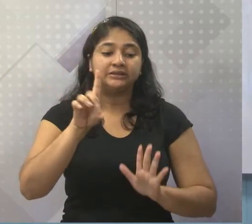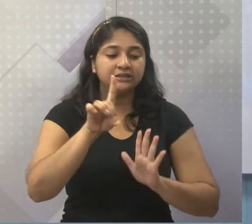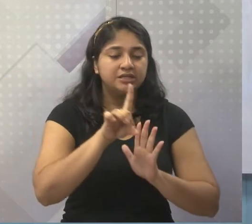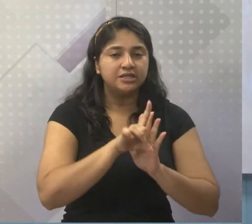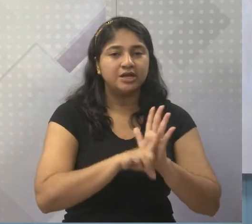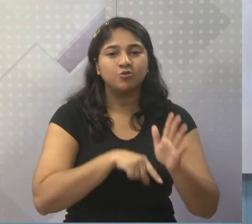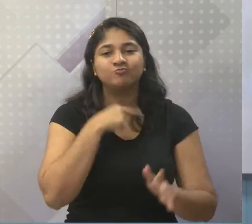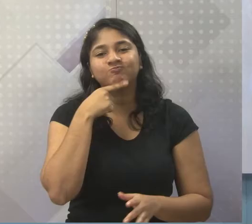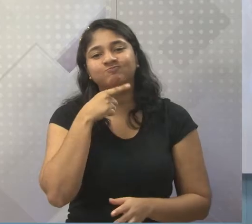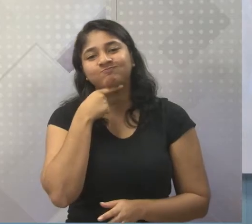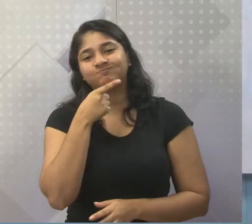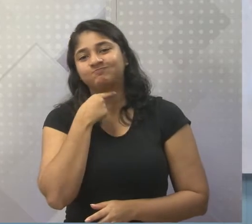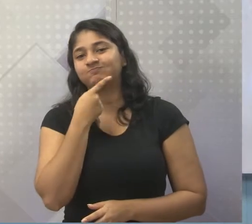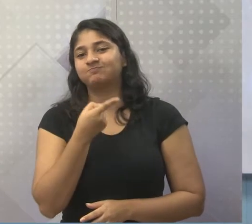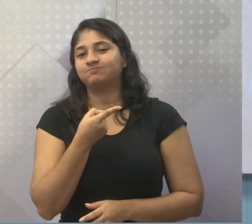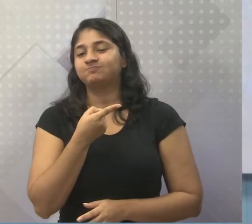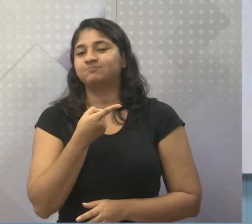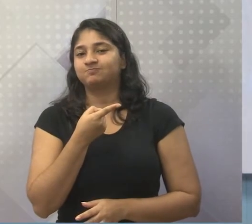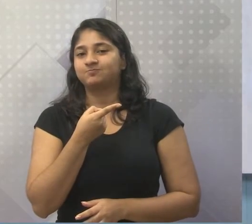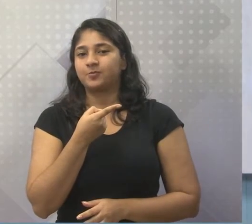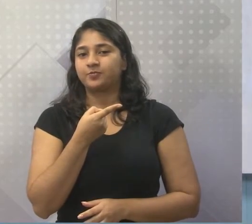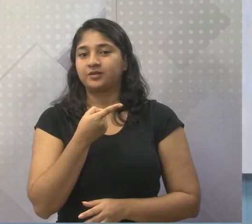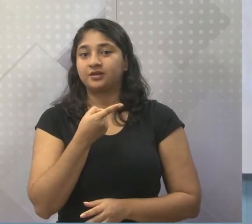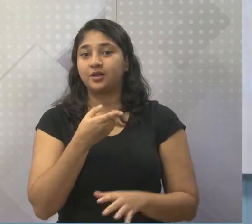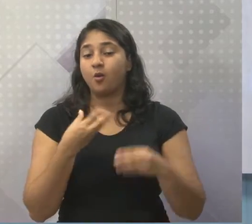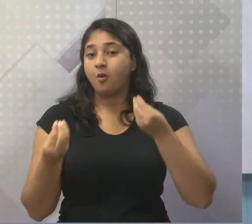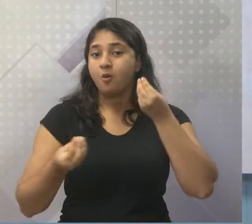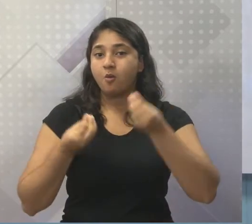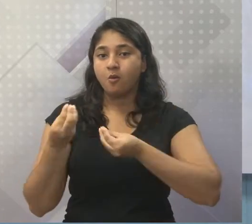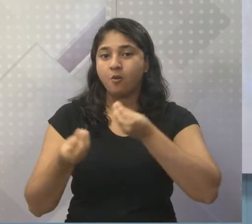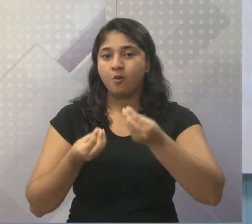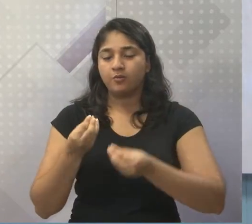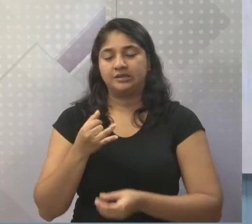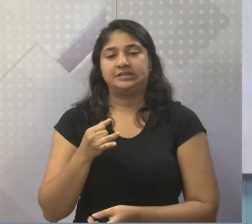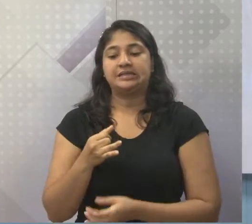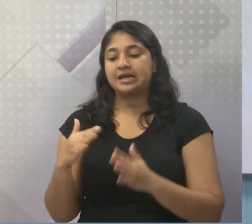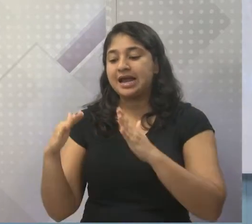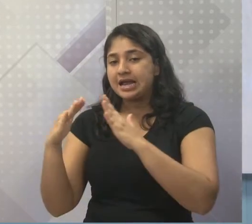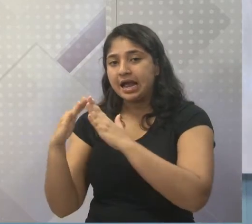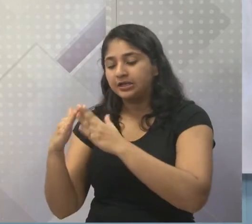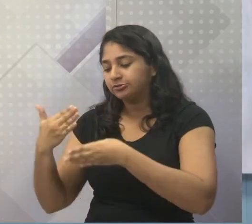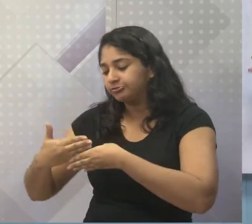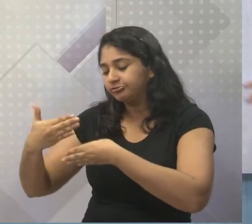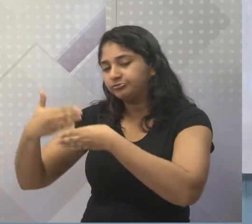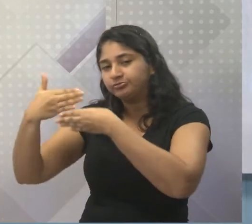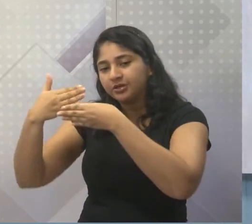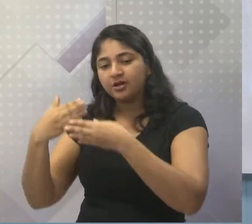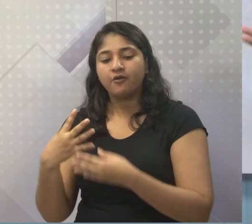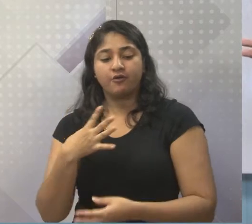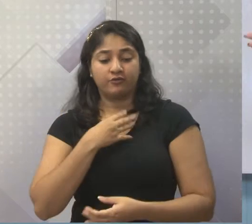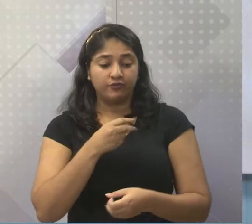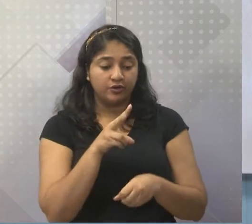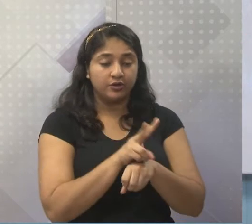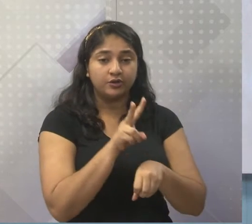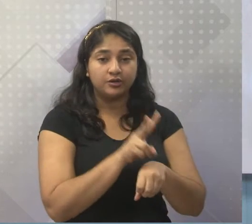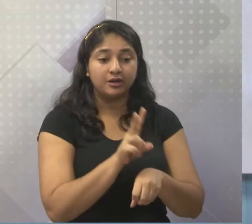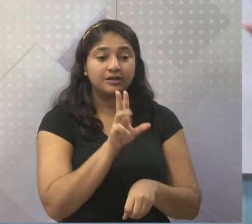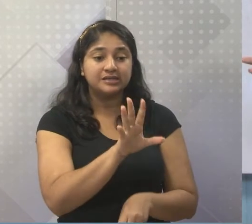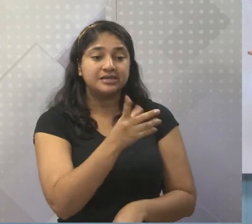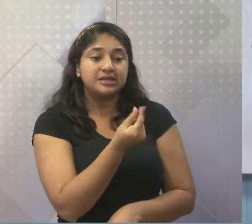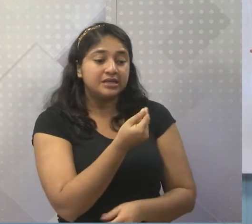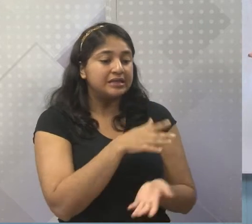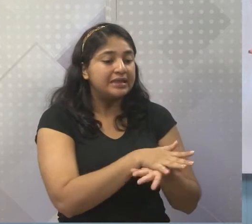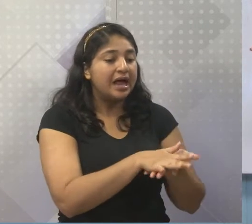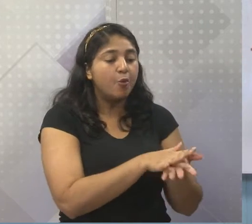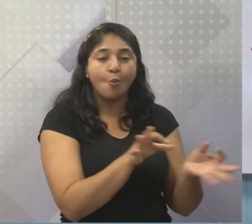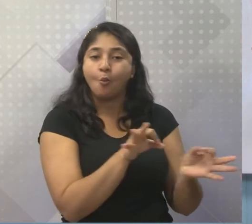a nada, gente. E aí, como é que eu vou construir uma casa? Como é que eu vou cuidar dos meus filhos se eu não tenho nada, se eu não tinha